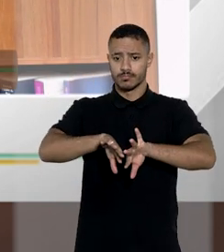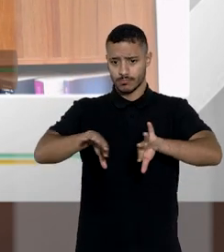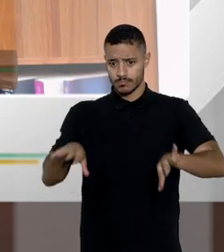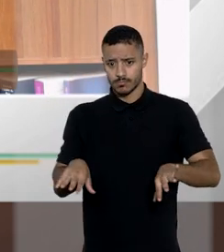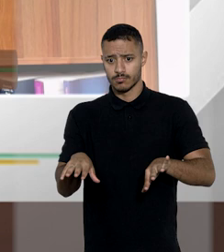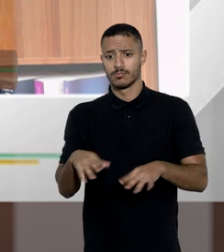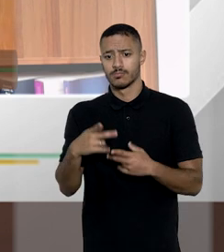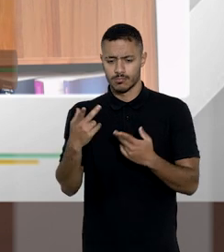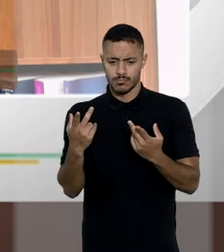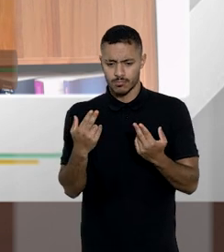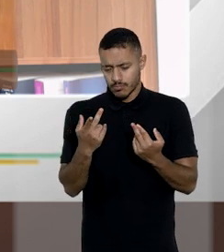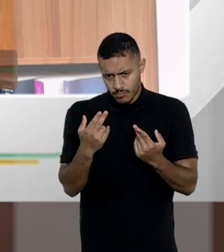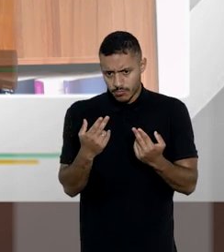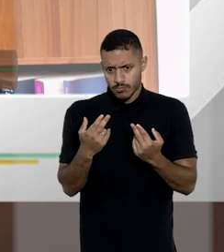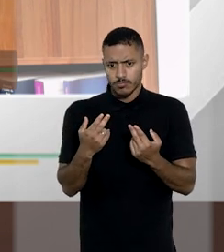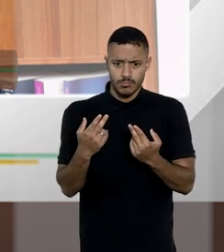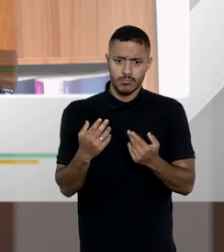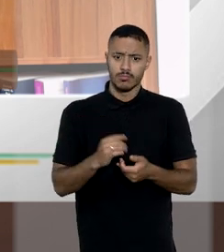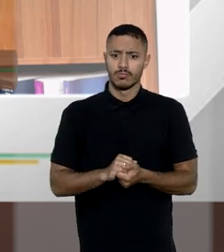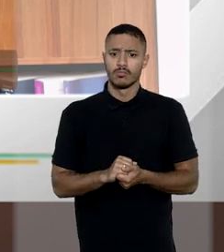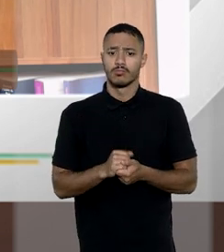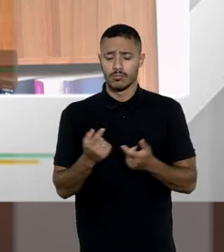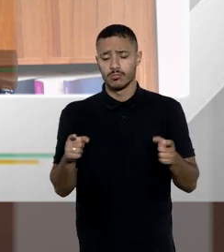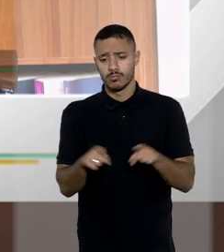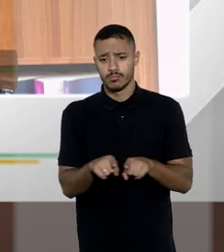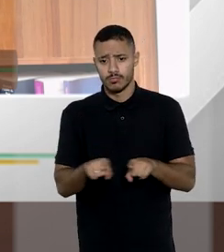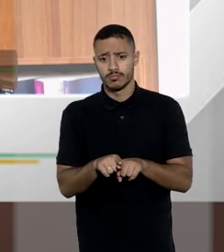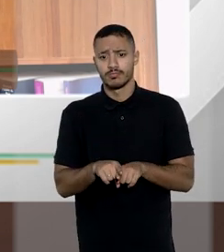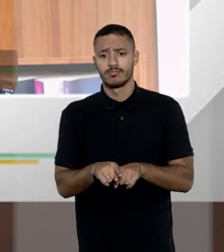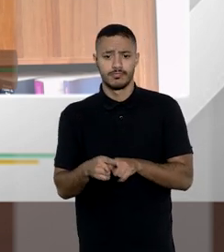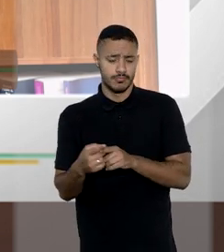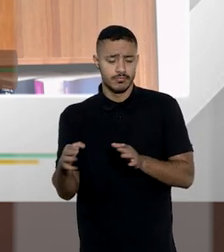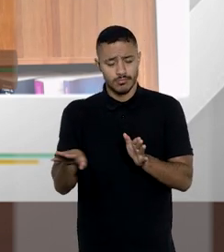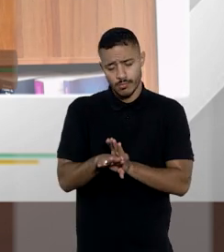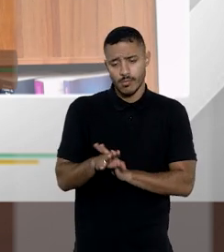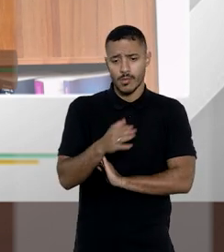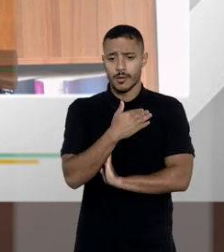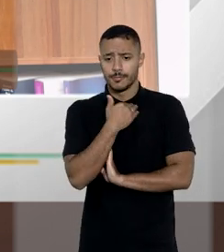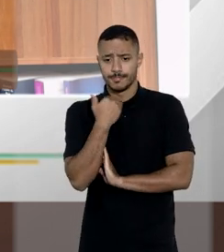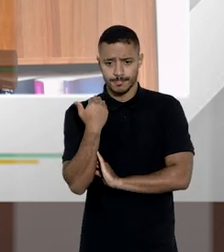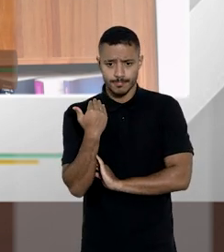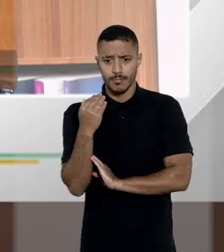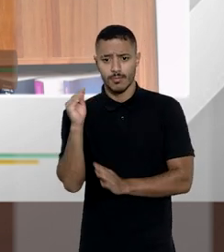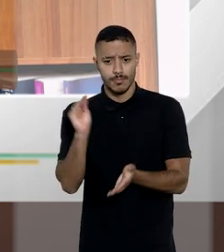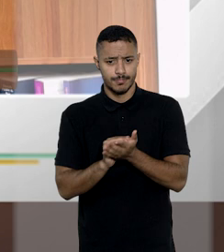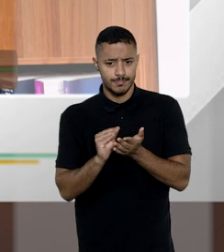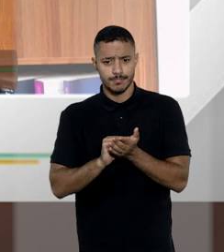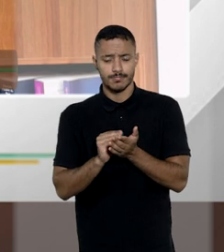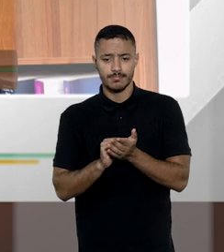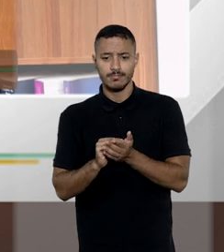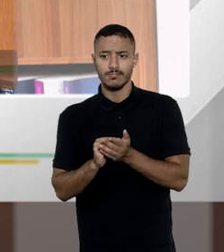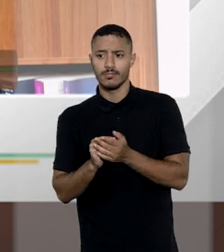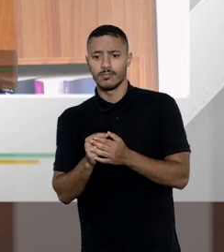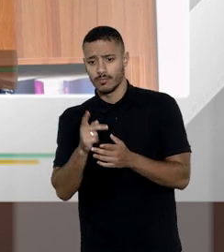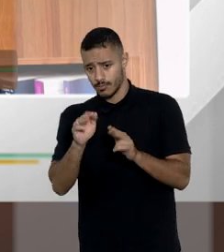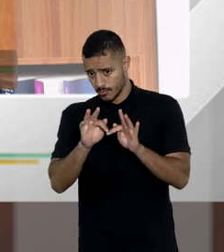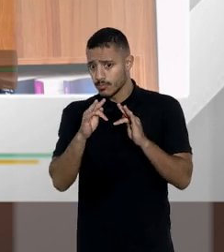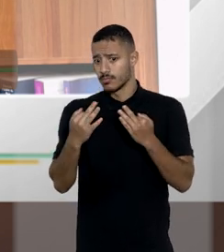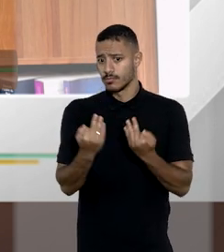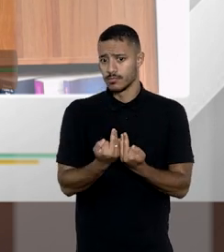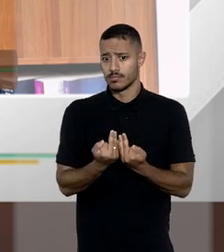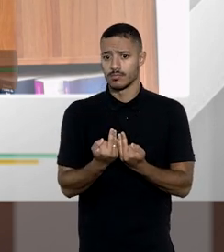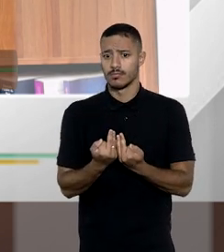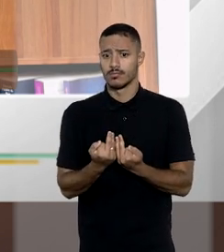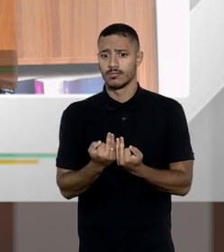vai concorrer em igualdade de condições com os ascendentes e também se alguém vem a falecer na falta de descendentes ou